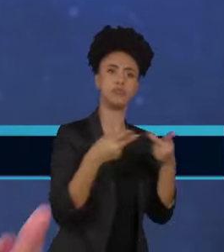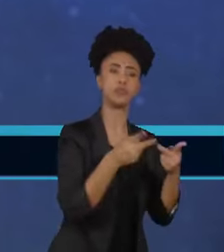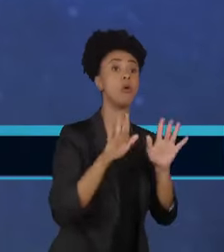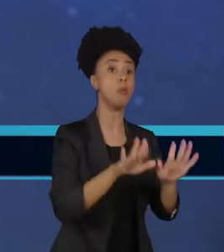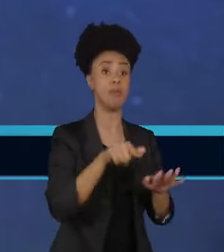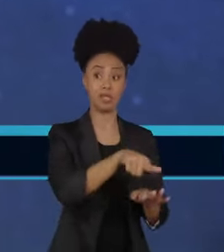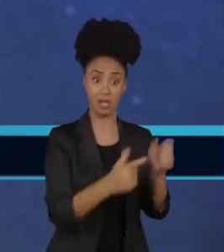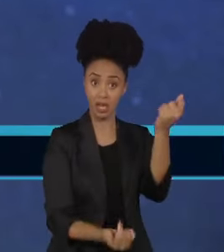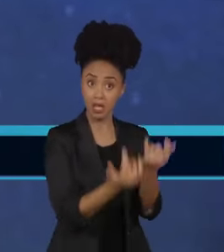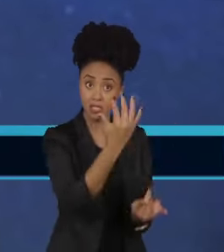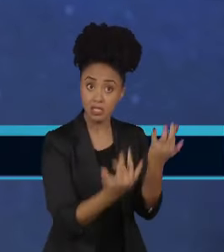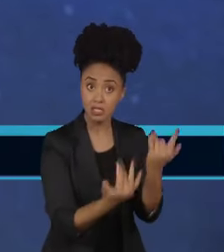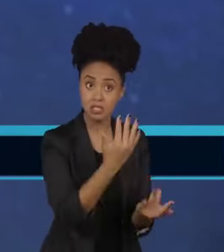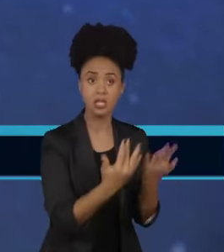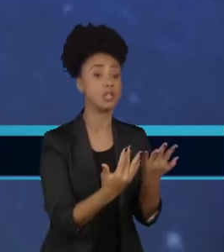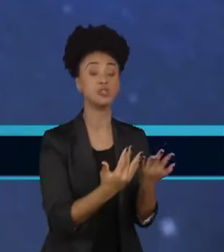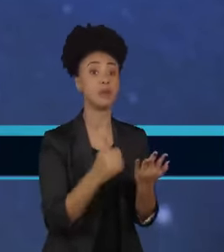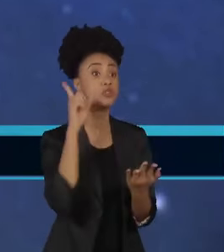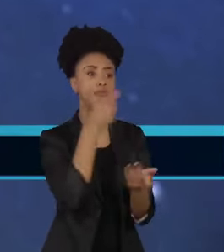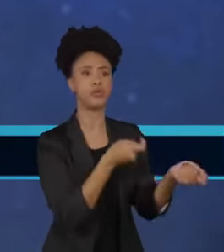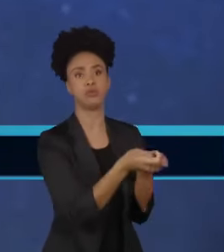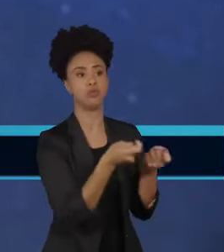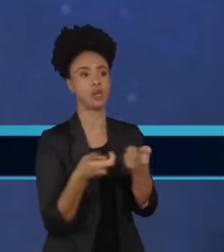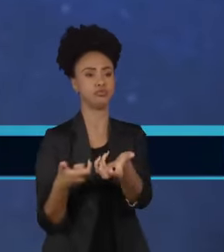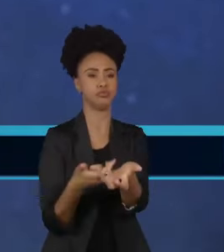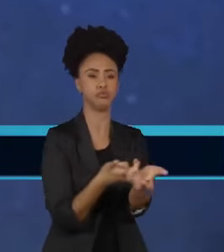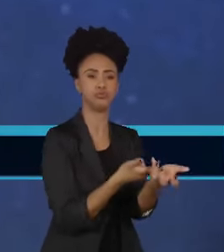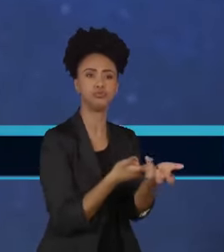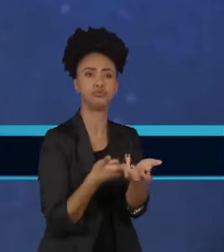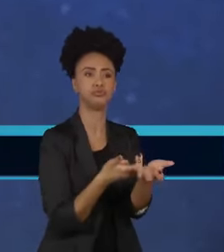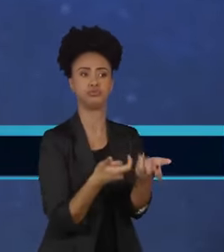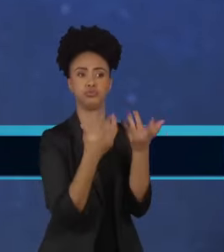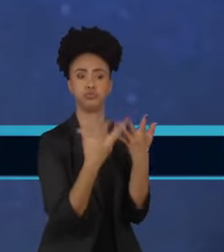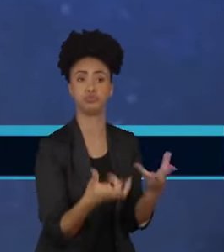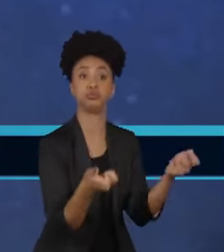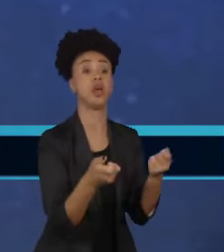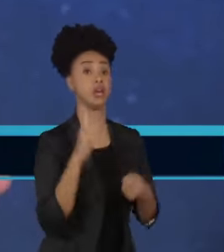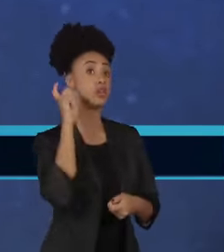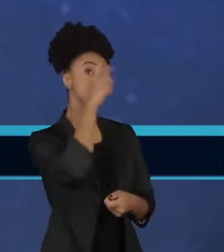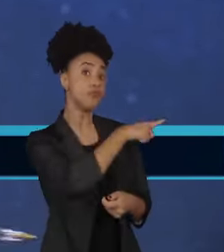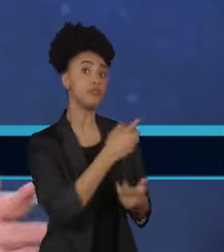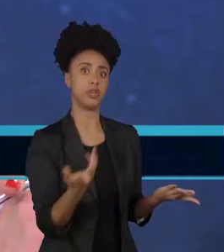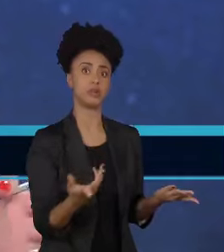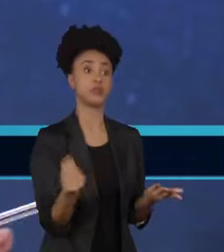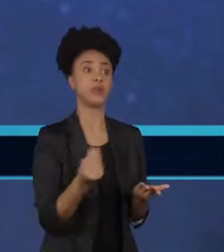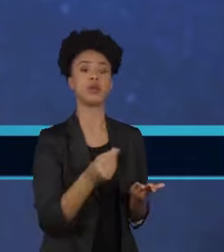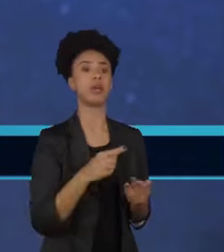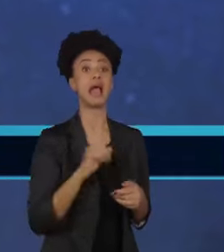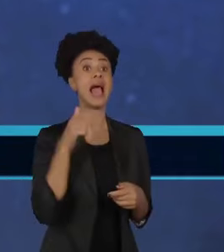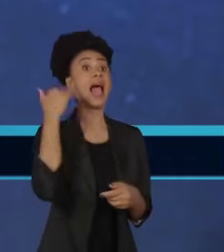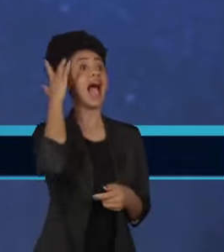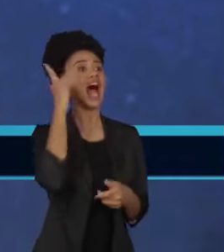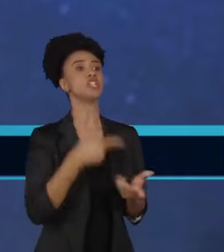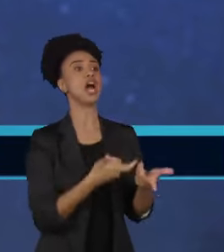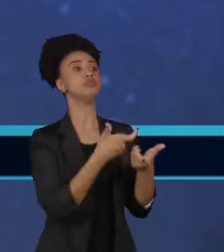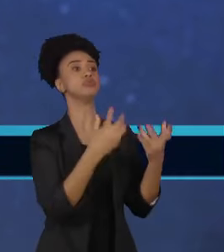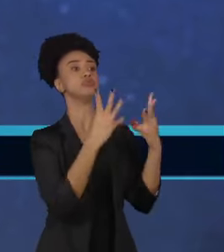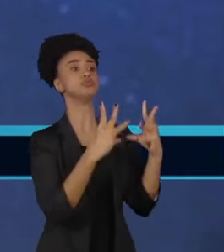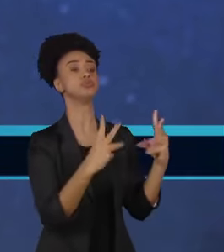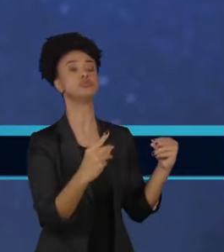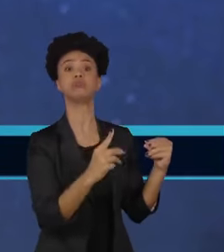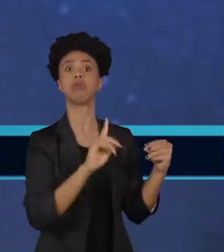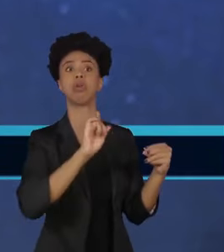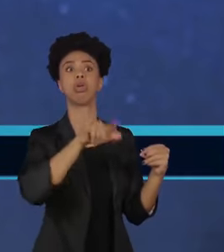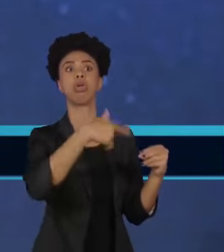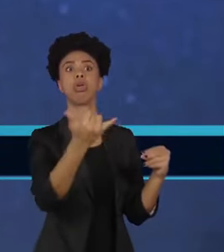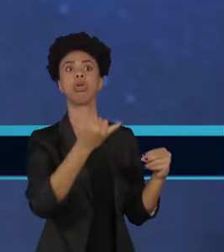muito difícil de controlar, mesmo tendo ali voluntários, porque é um incêndio que se arrasta ali, quando você acha que apagou, ele começa